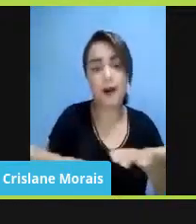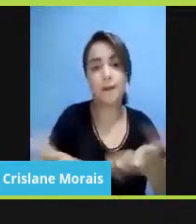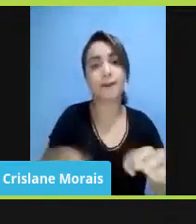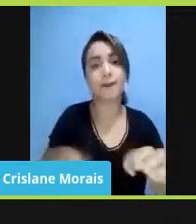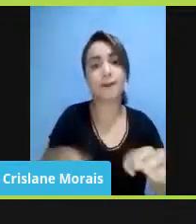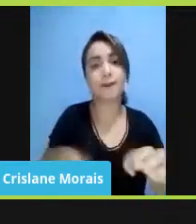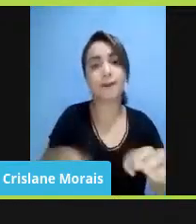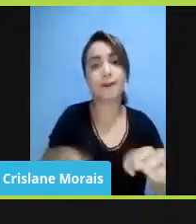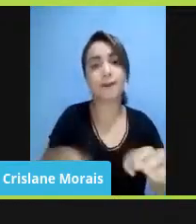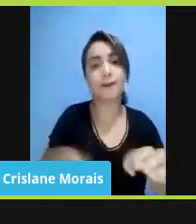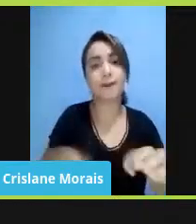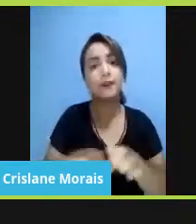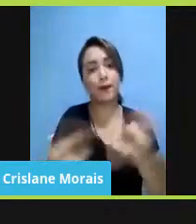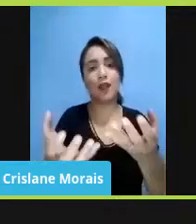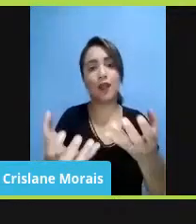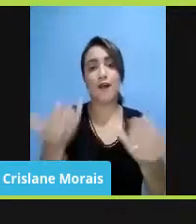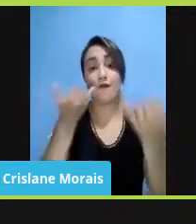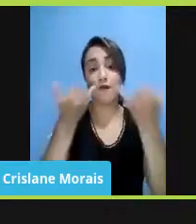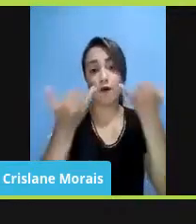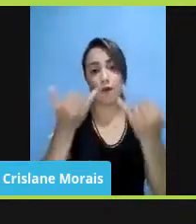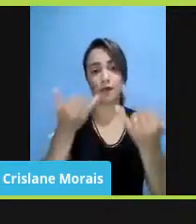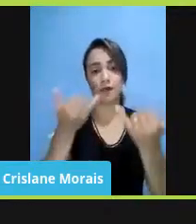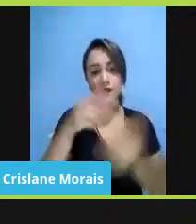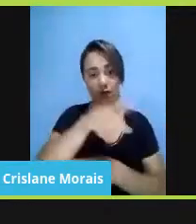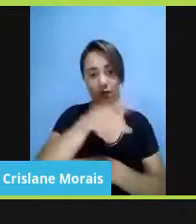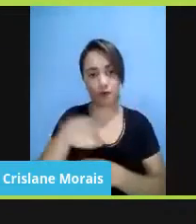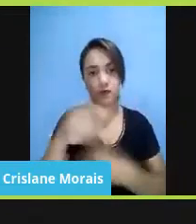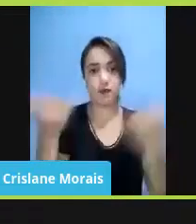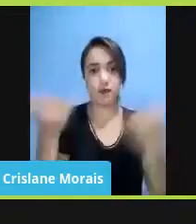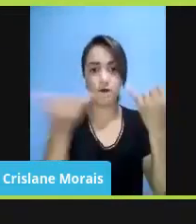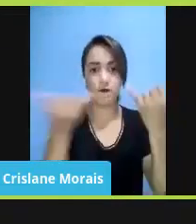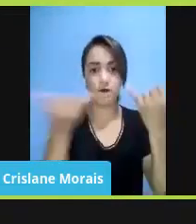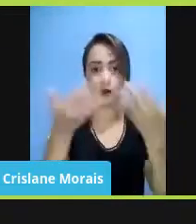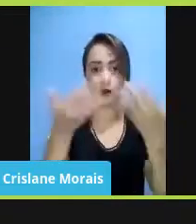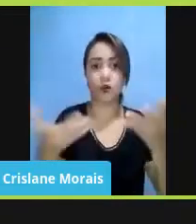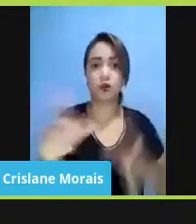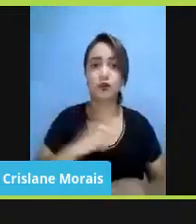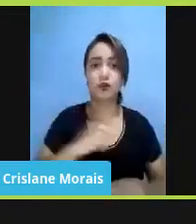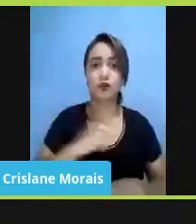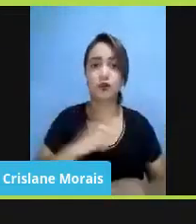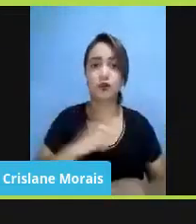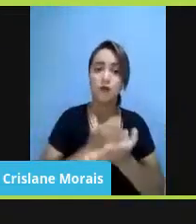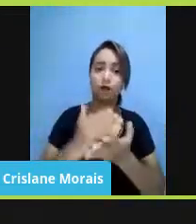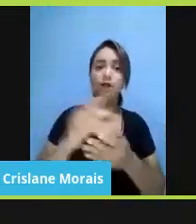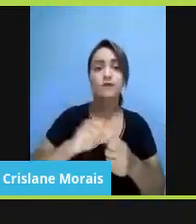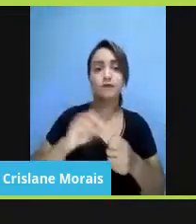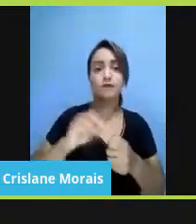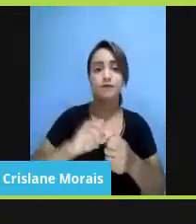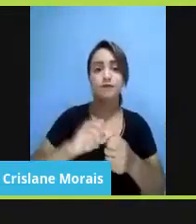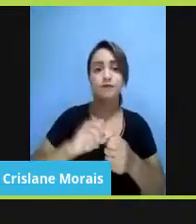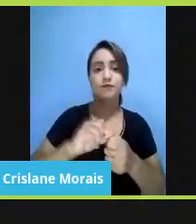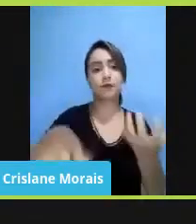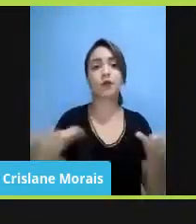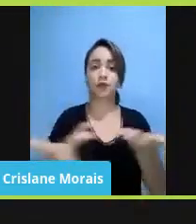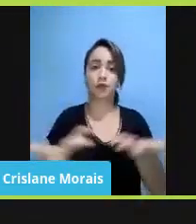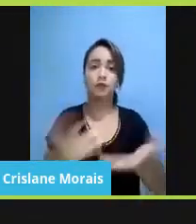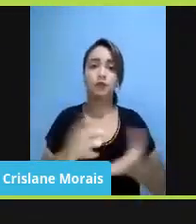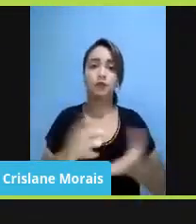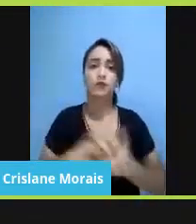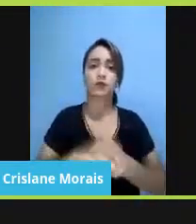uma notícia aqui para o pessoal, que hoje ainda está rolando a sessão do Senado que votaria o